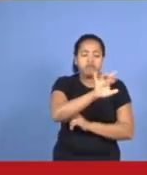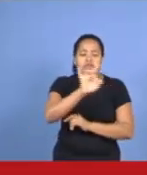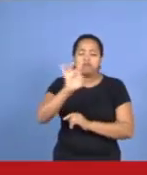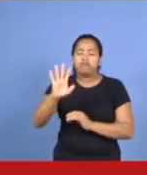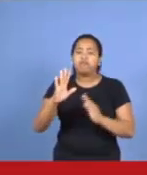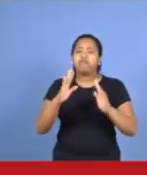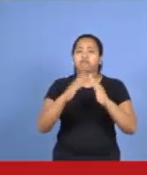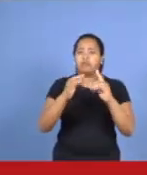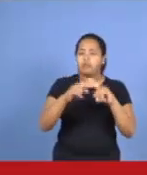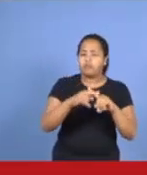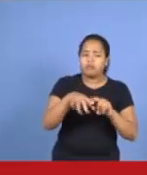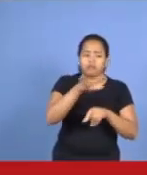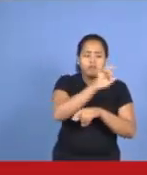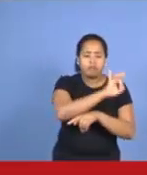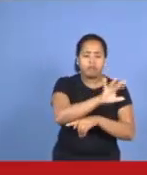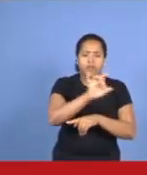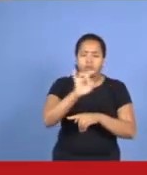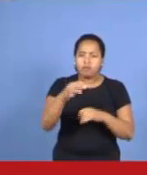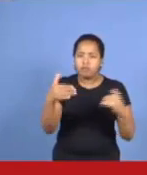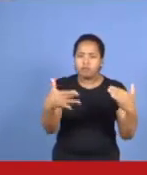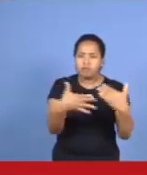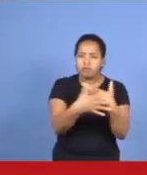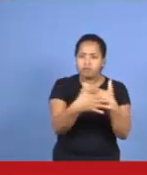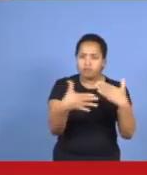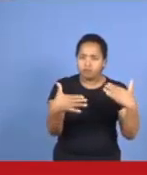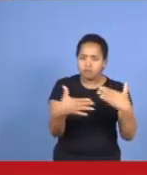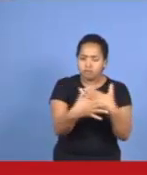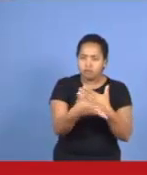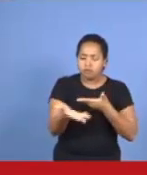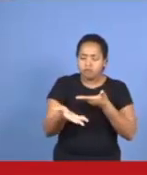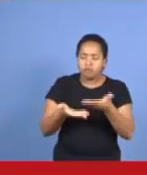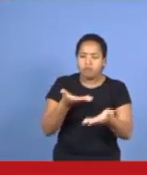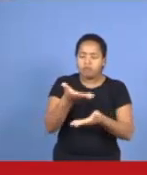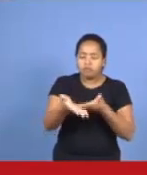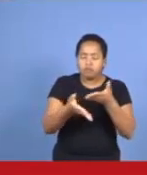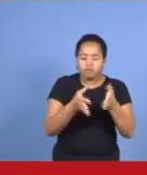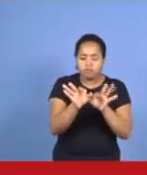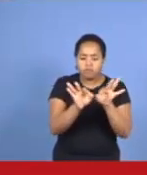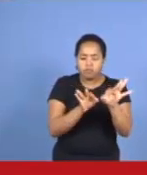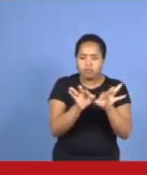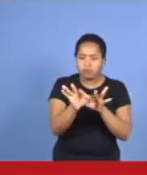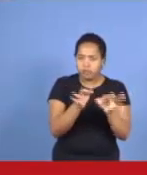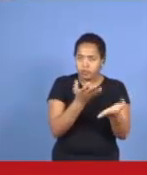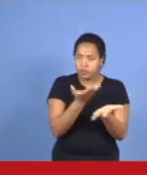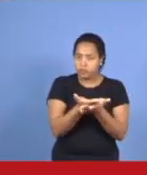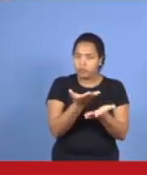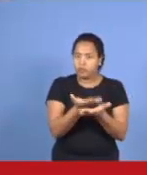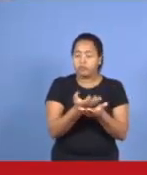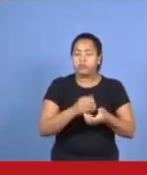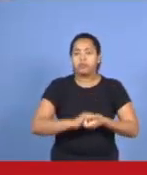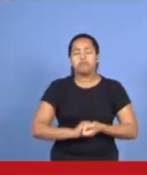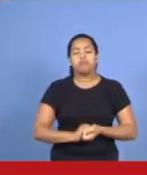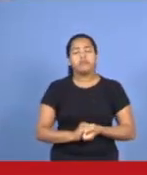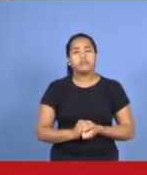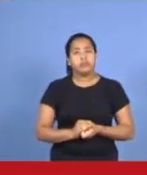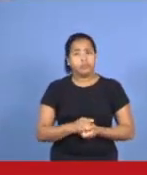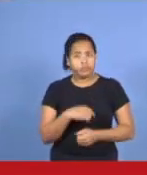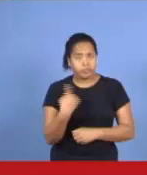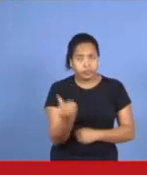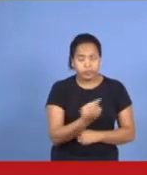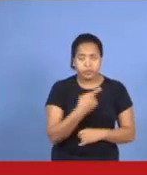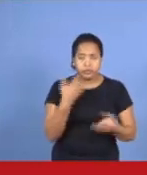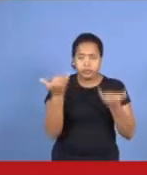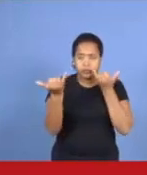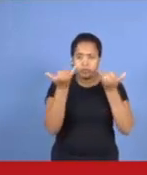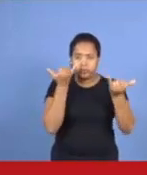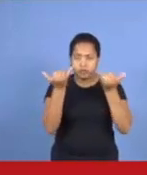igreja, que participou da elaboração destes estudos. Também para a nossa informação, irmãos, nós tivemos aqui